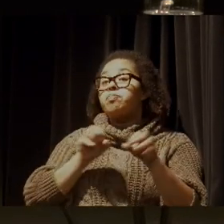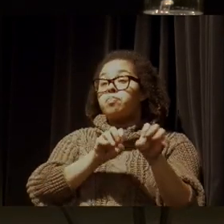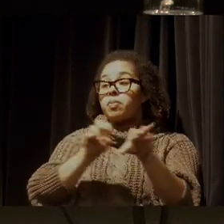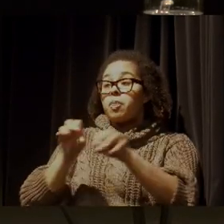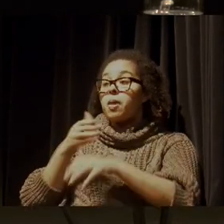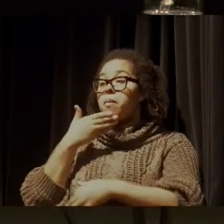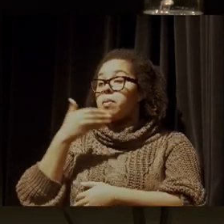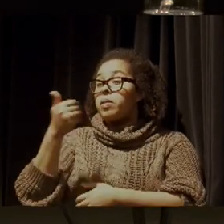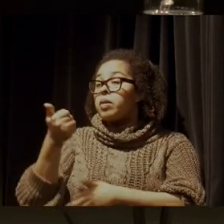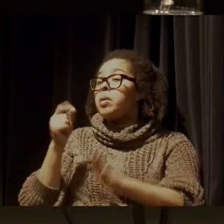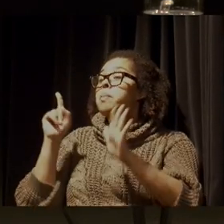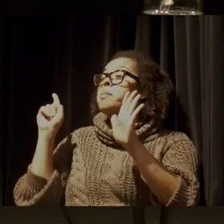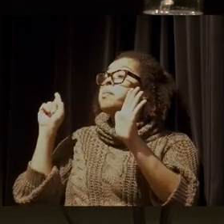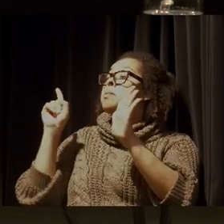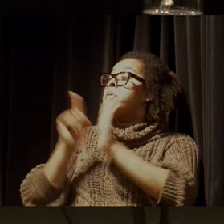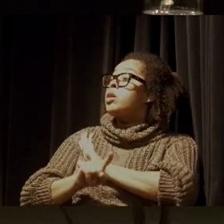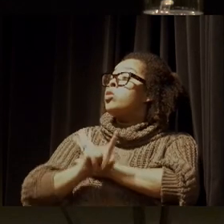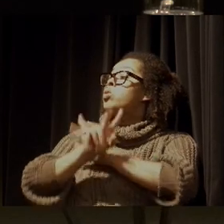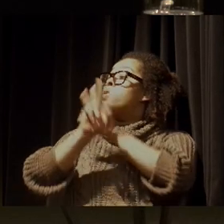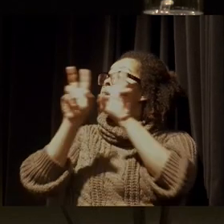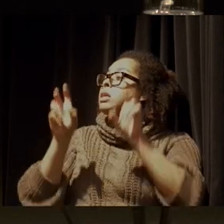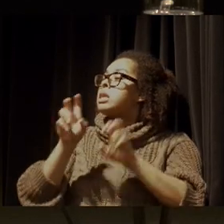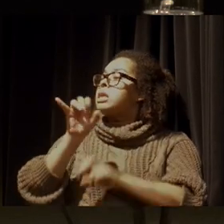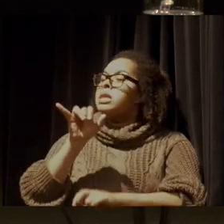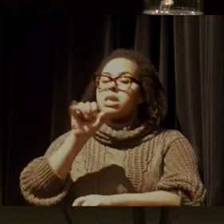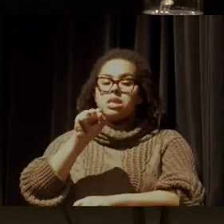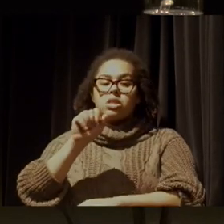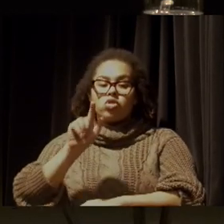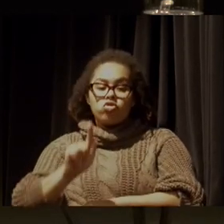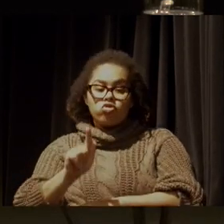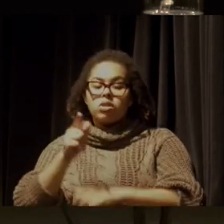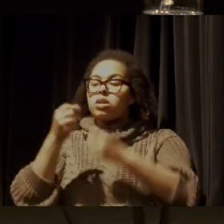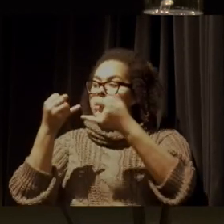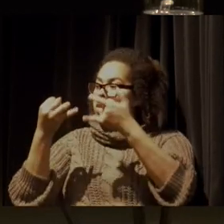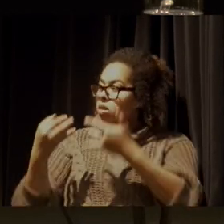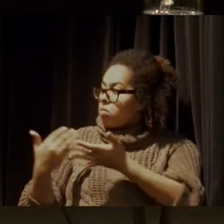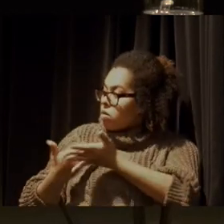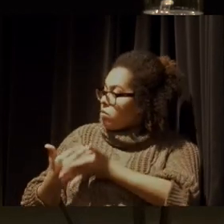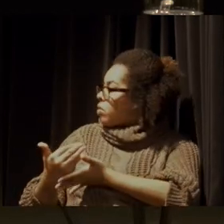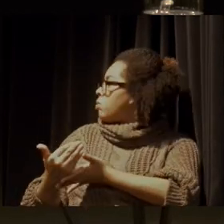Tem uma pergunta sobre o ESG, que você mencionou na sua fala.